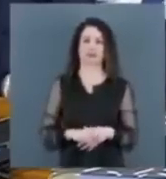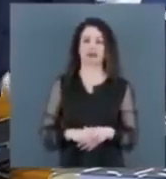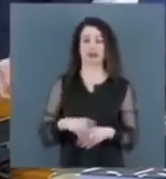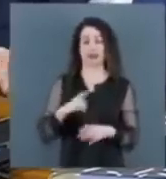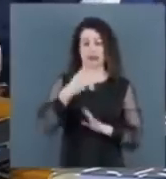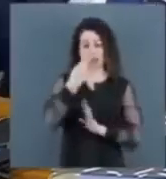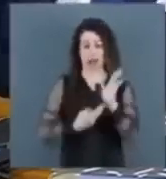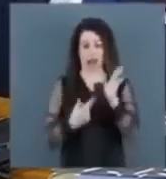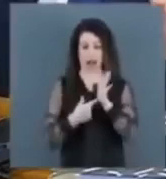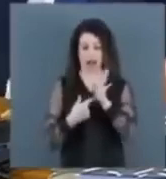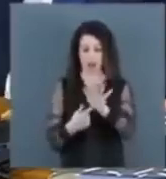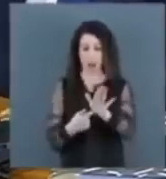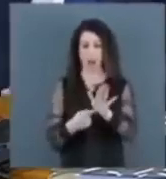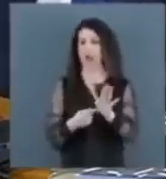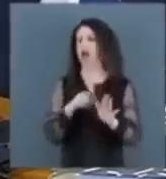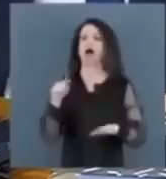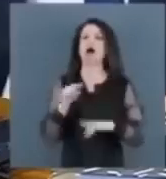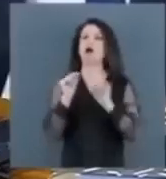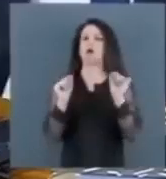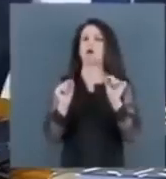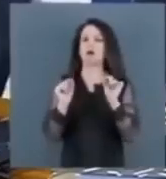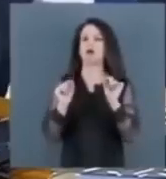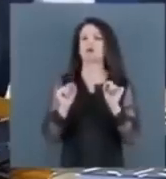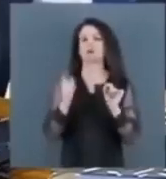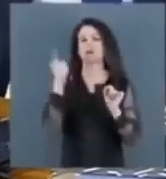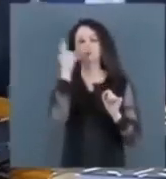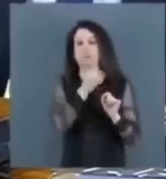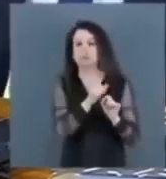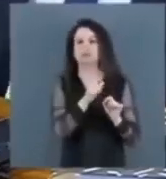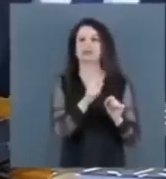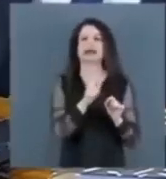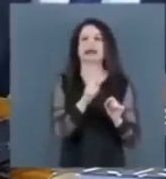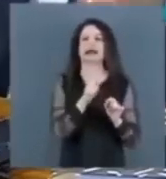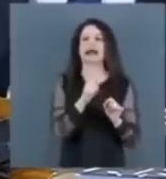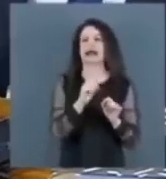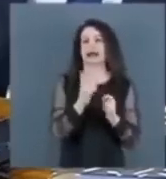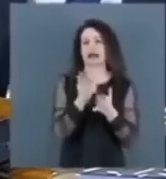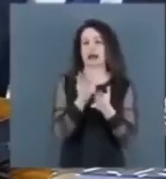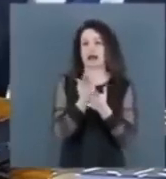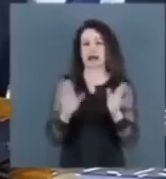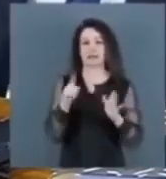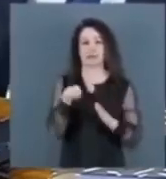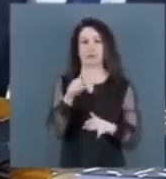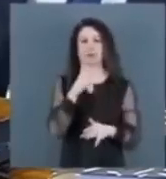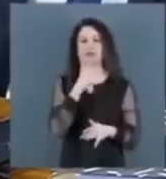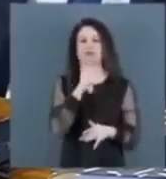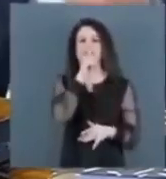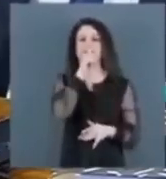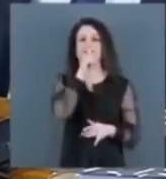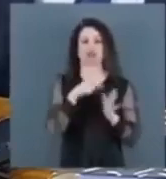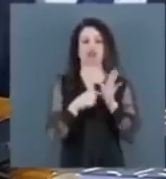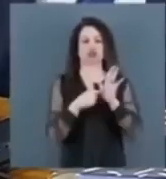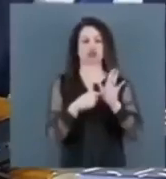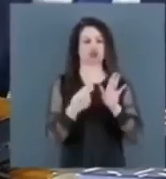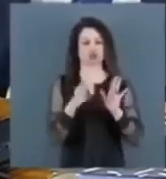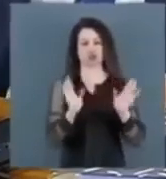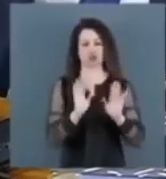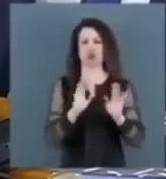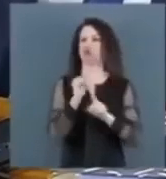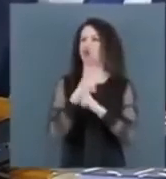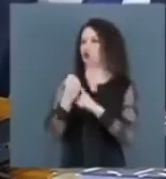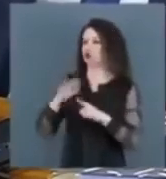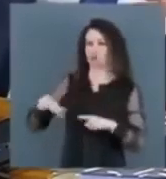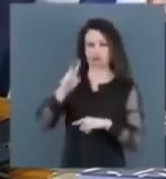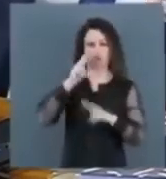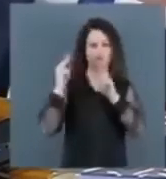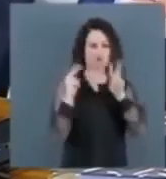acesso e conseguimos fazer a quebra do sigilo dele, logo, logo vai estar aí para toda a sociedade ver. Ficou muito claro que,